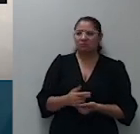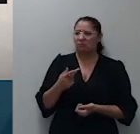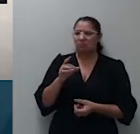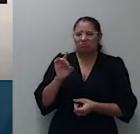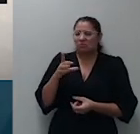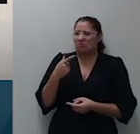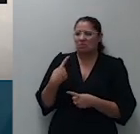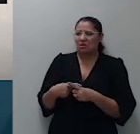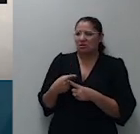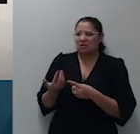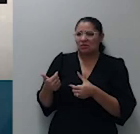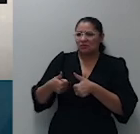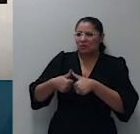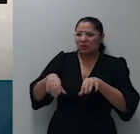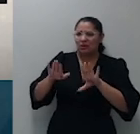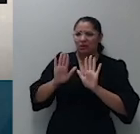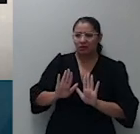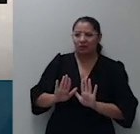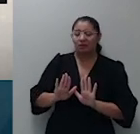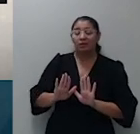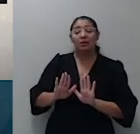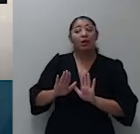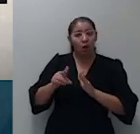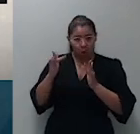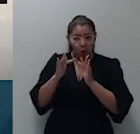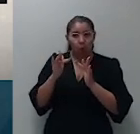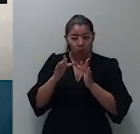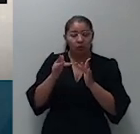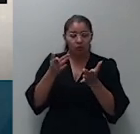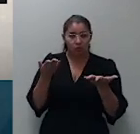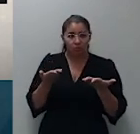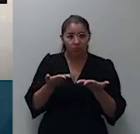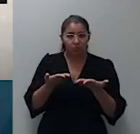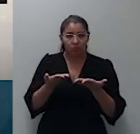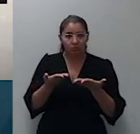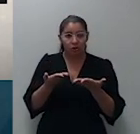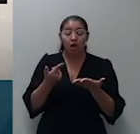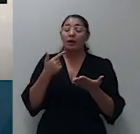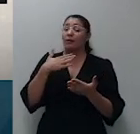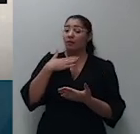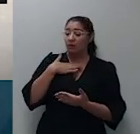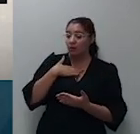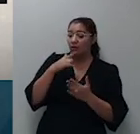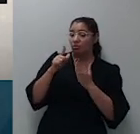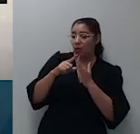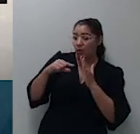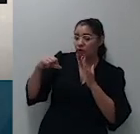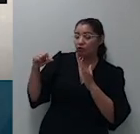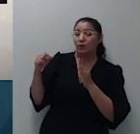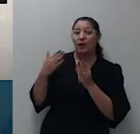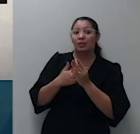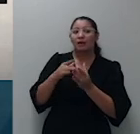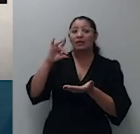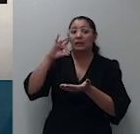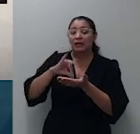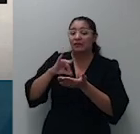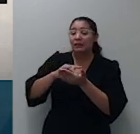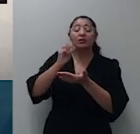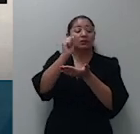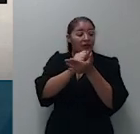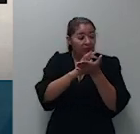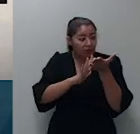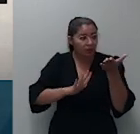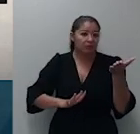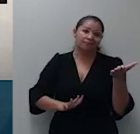acordo então eu tô retirando de pauta e vai a minha conclusão na verdade ele tava em lista eu fiz o destaque